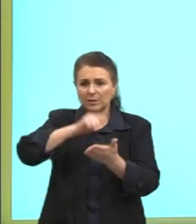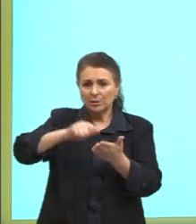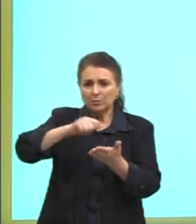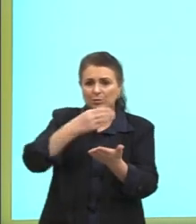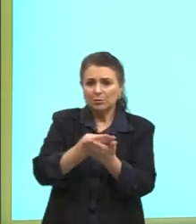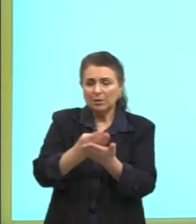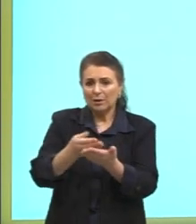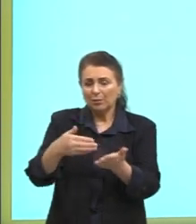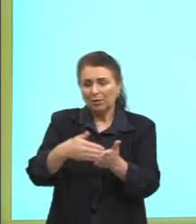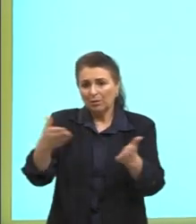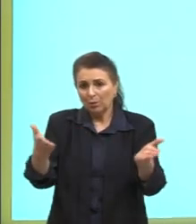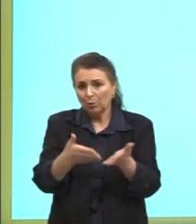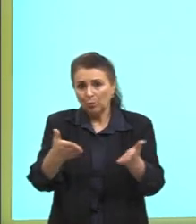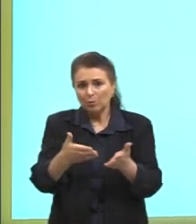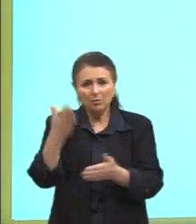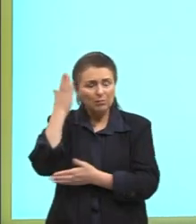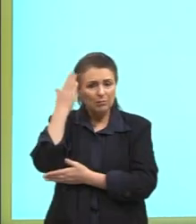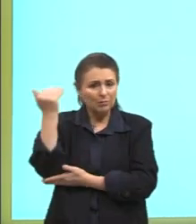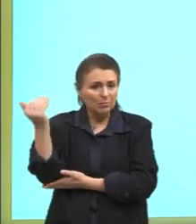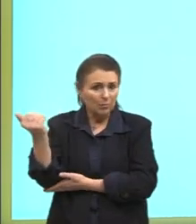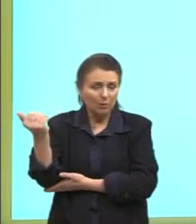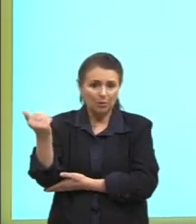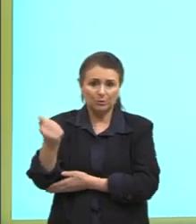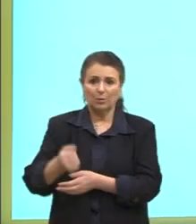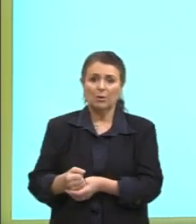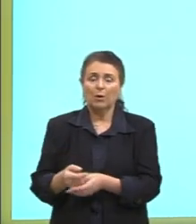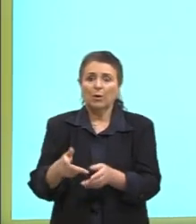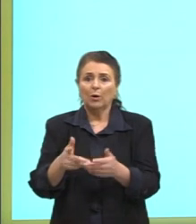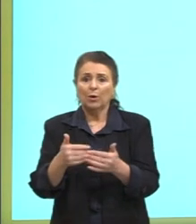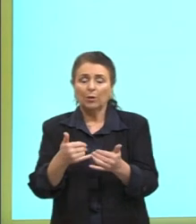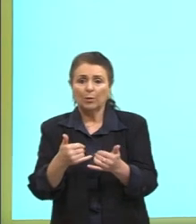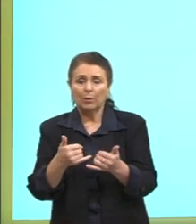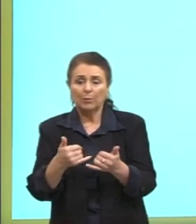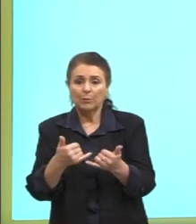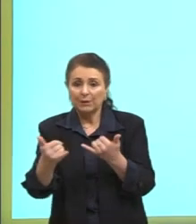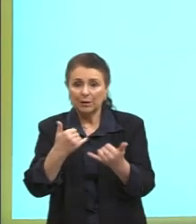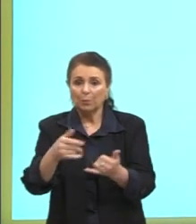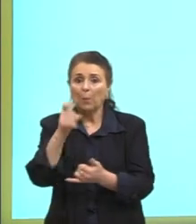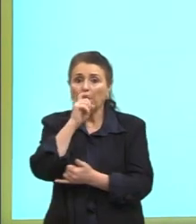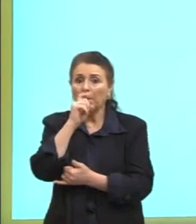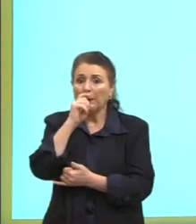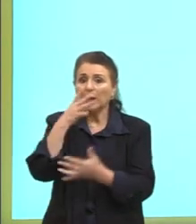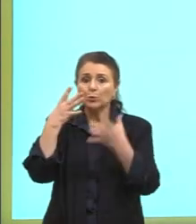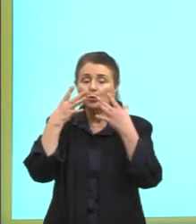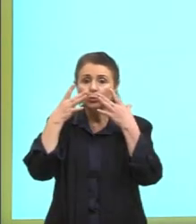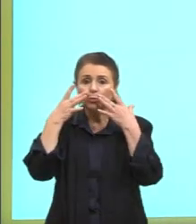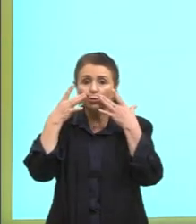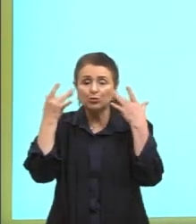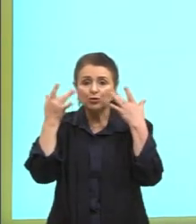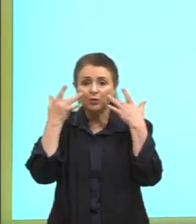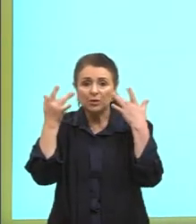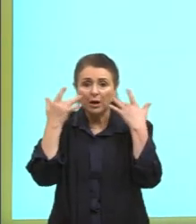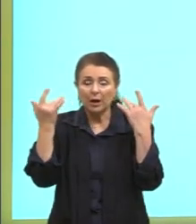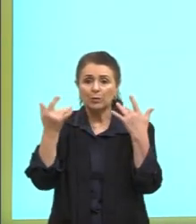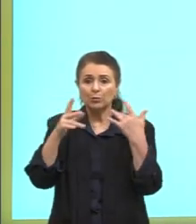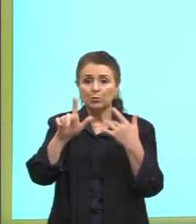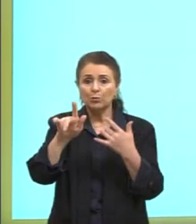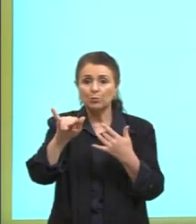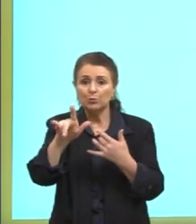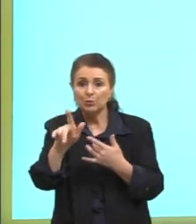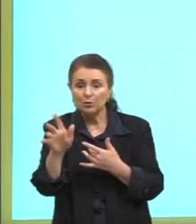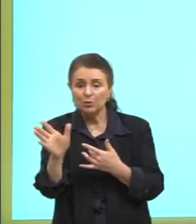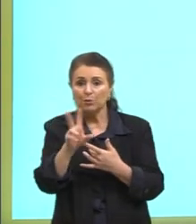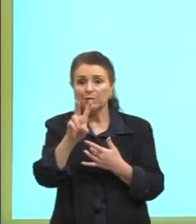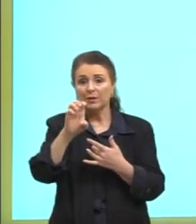hoje e são os gênios dentro... O pai do teatro português, né? Gil Vicente. Gil Vicente. Nós